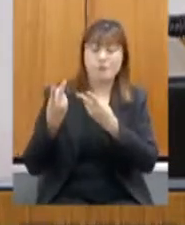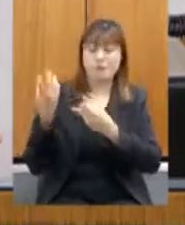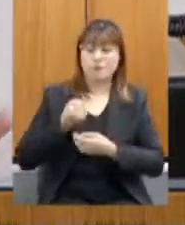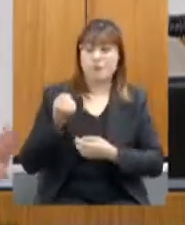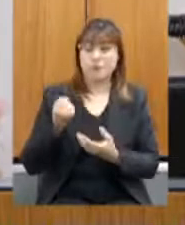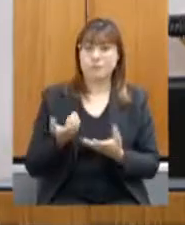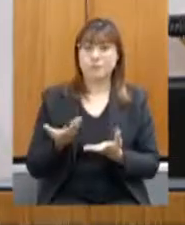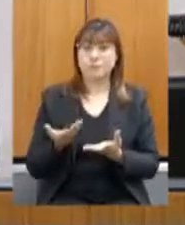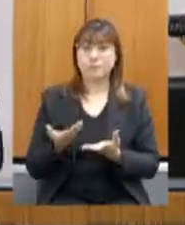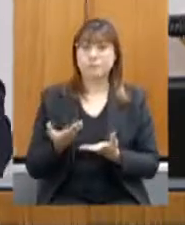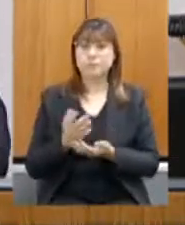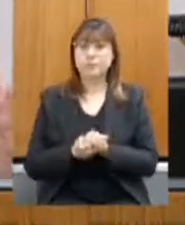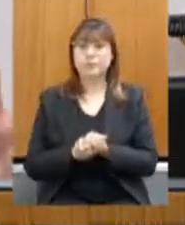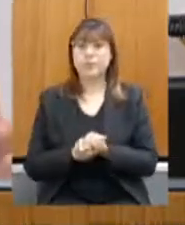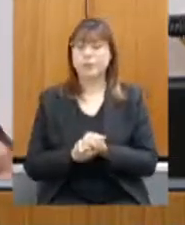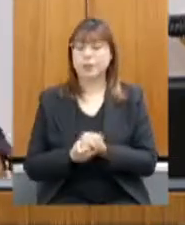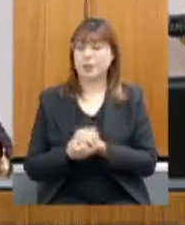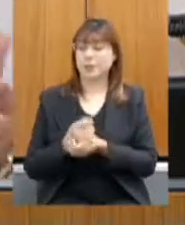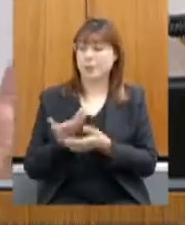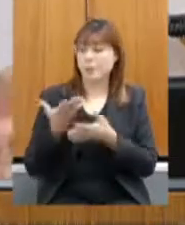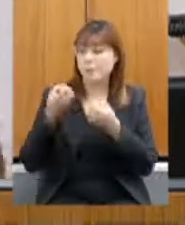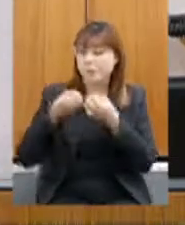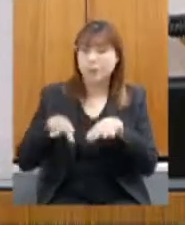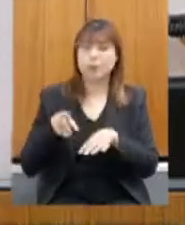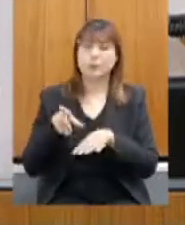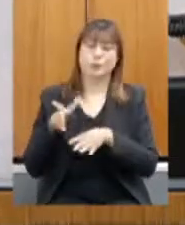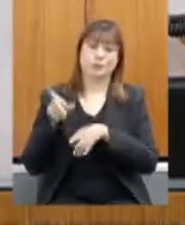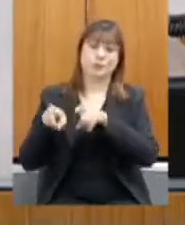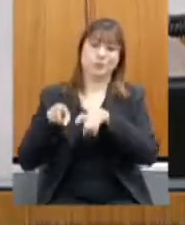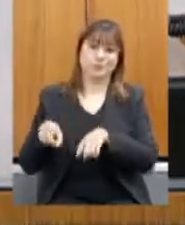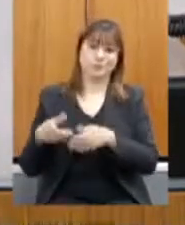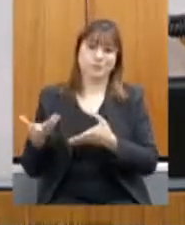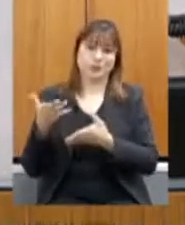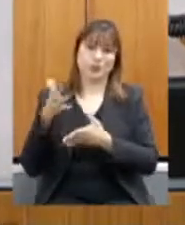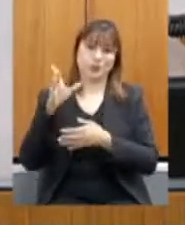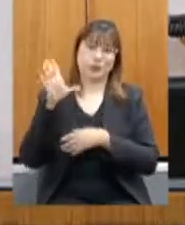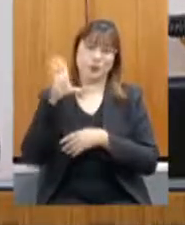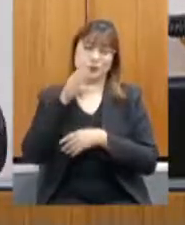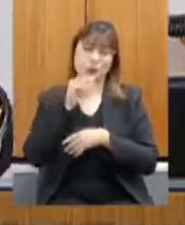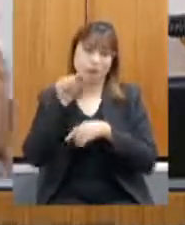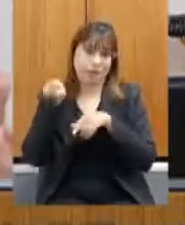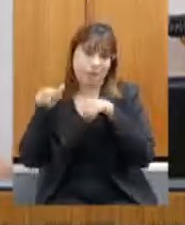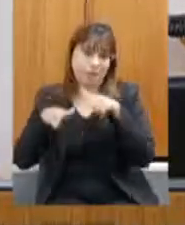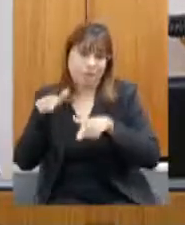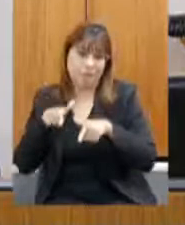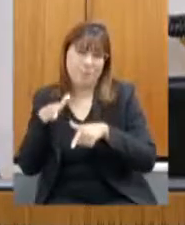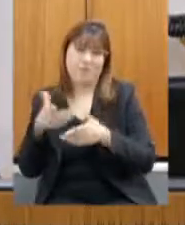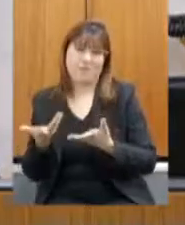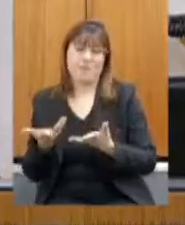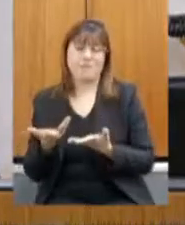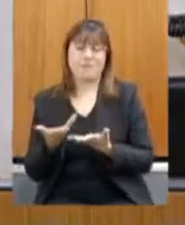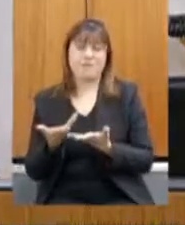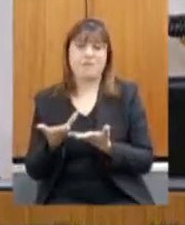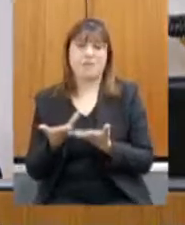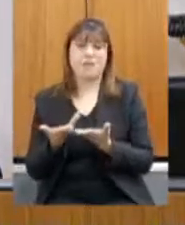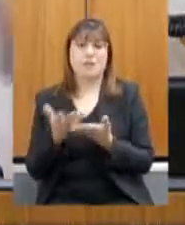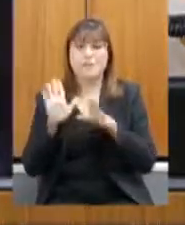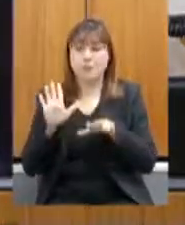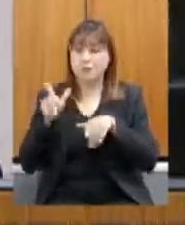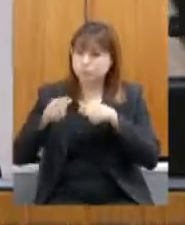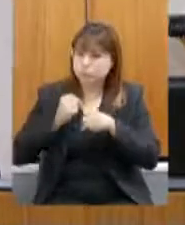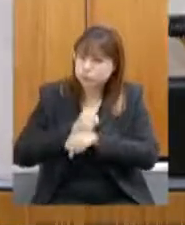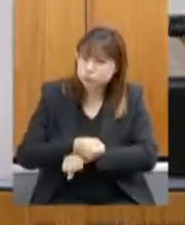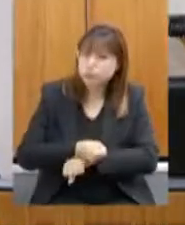que esteve ativo, esteve presente, não abandonou a sua prática, não deixou faltar o produto na